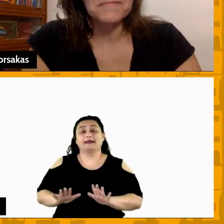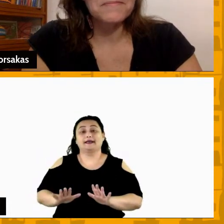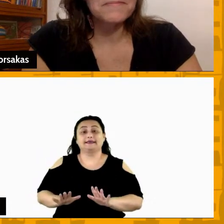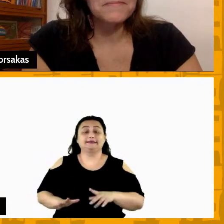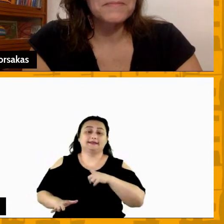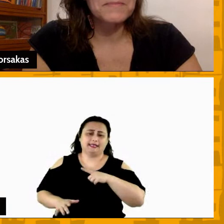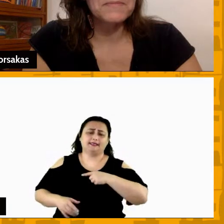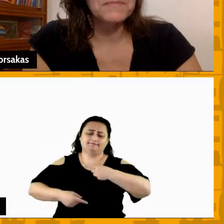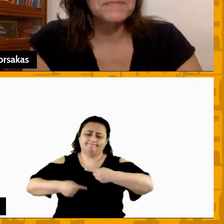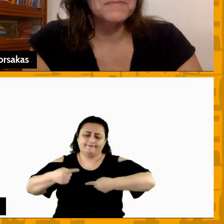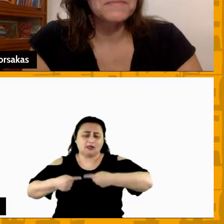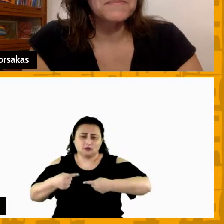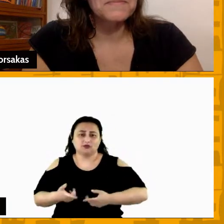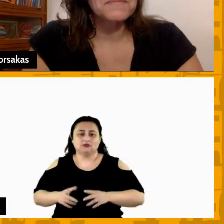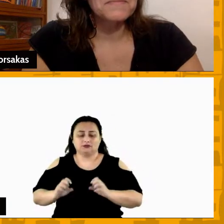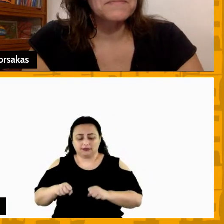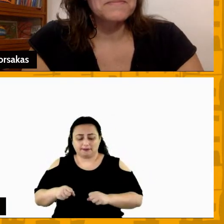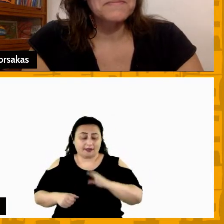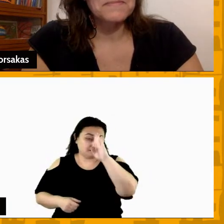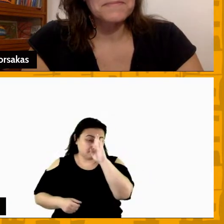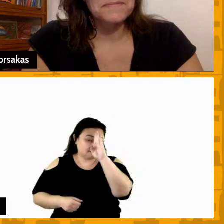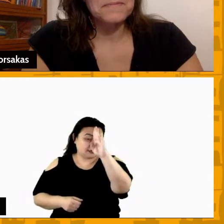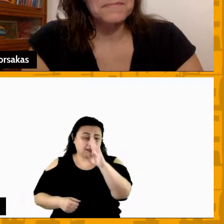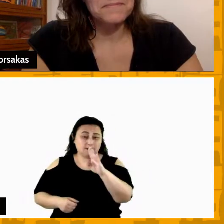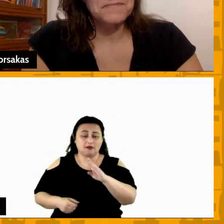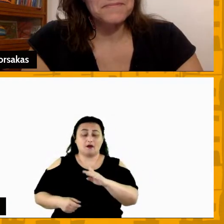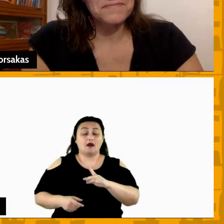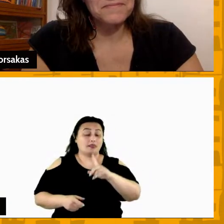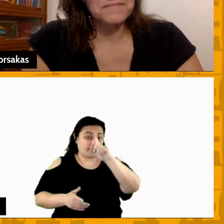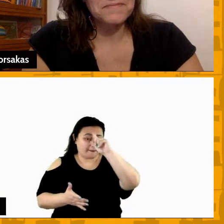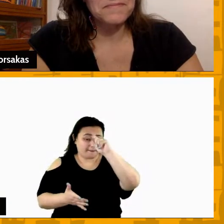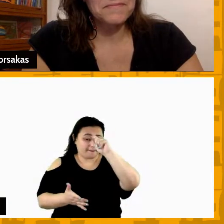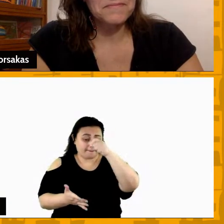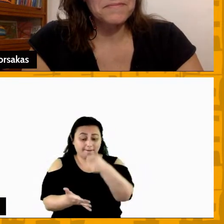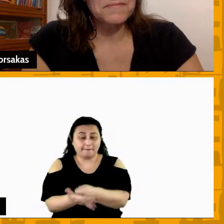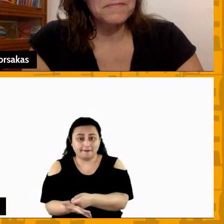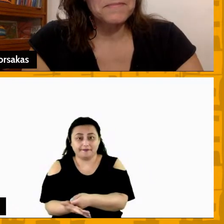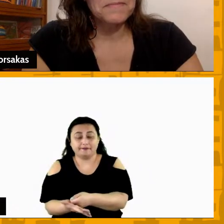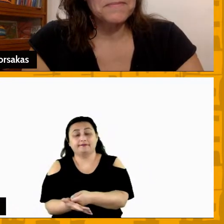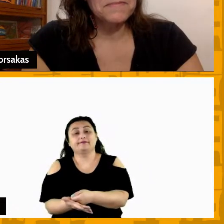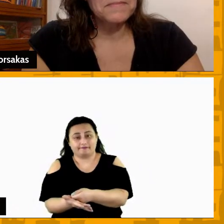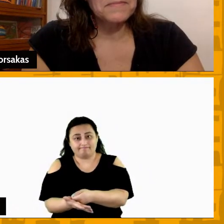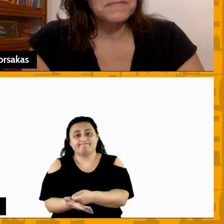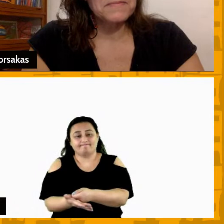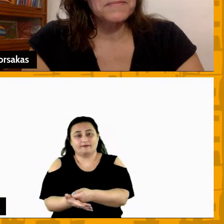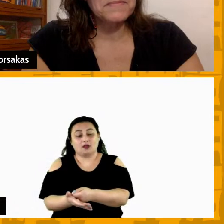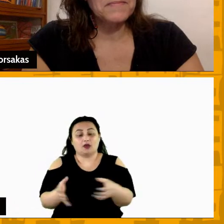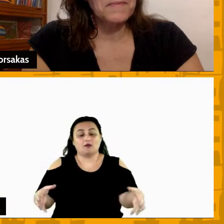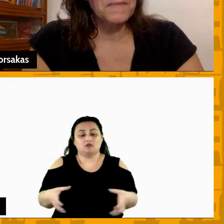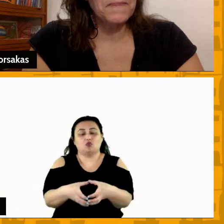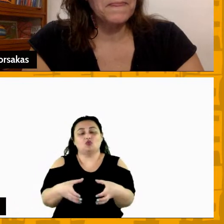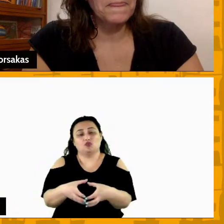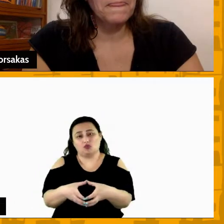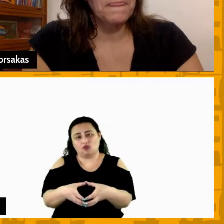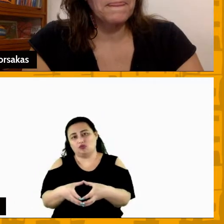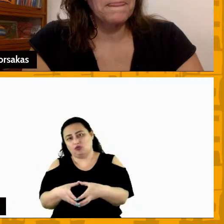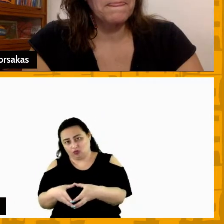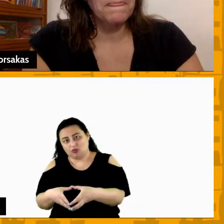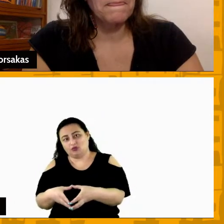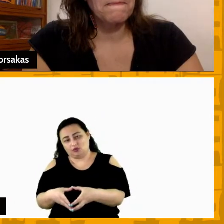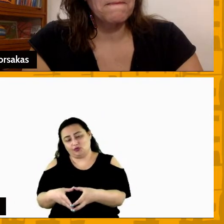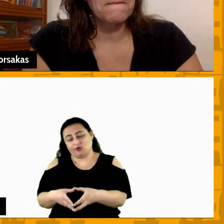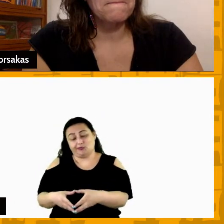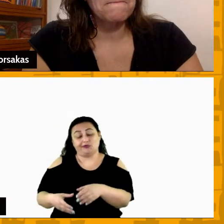essas decisões mas o fundamental a partir do momento que essa decisão é tomada seja que você